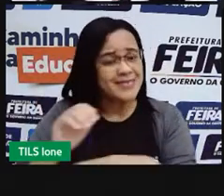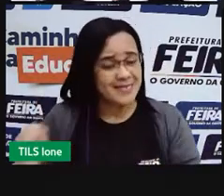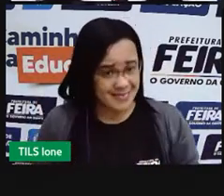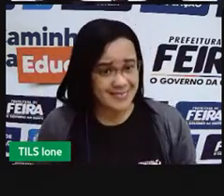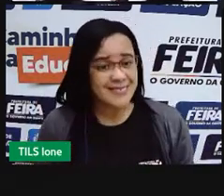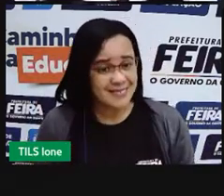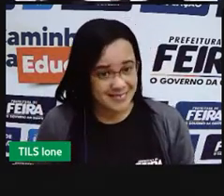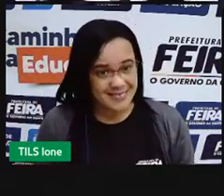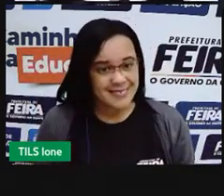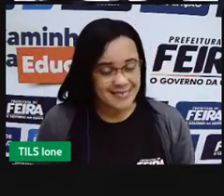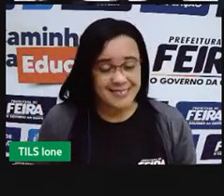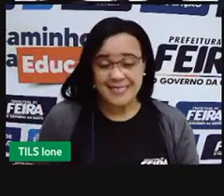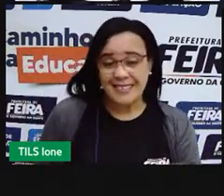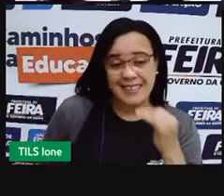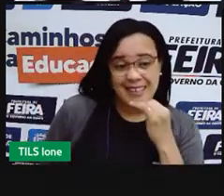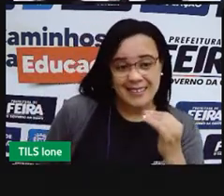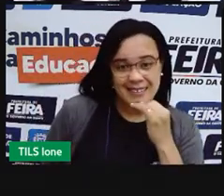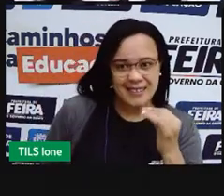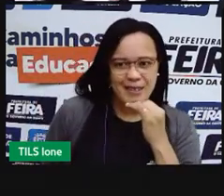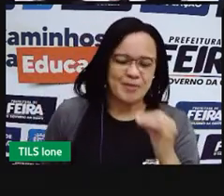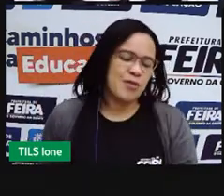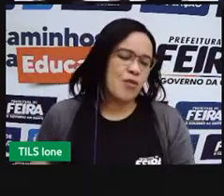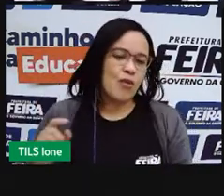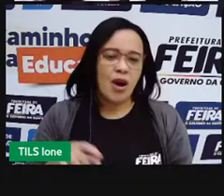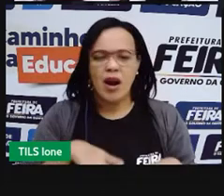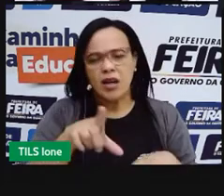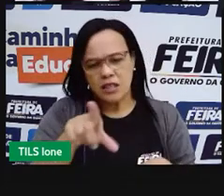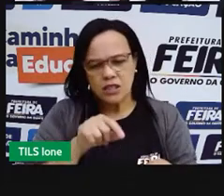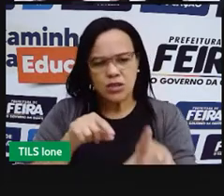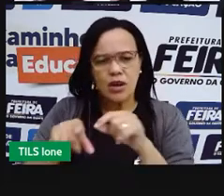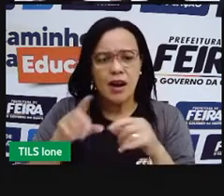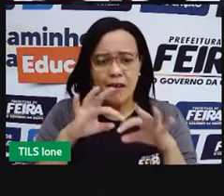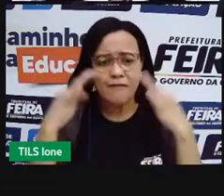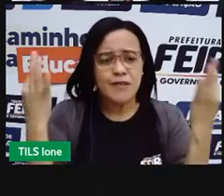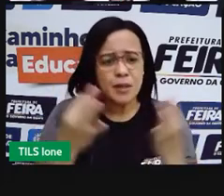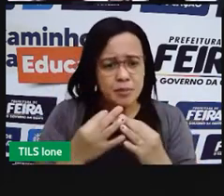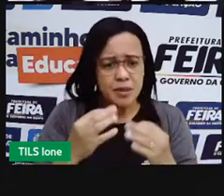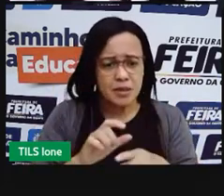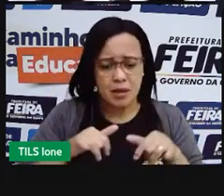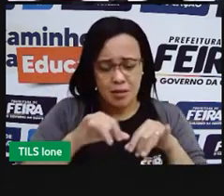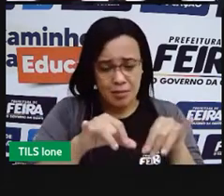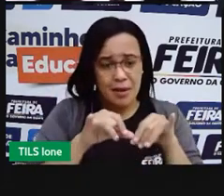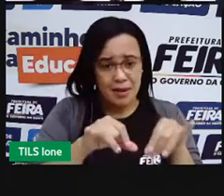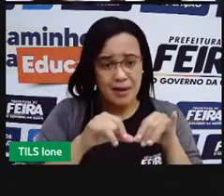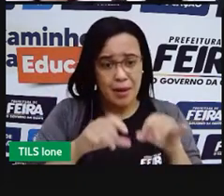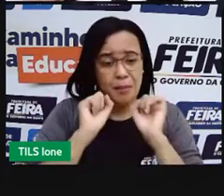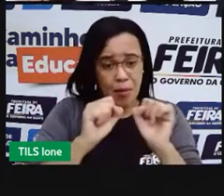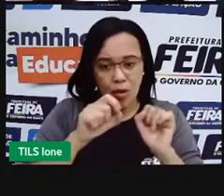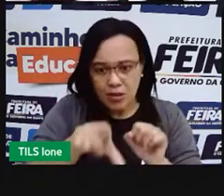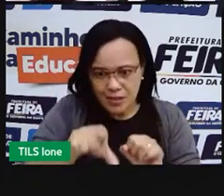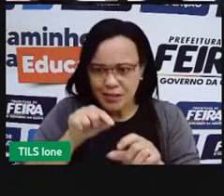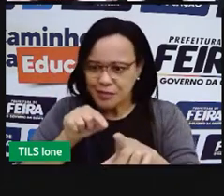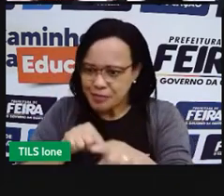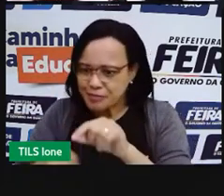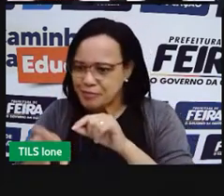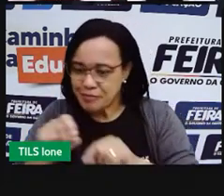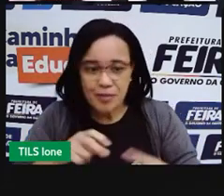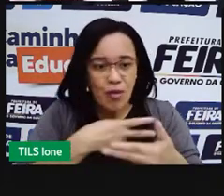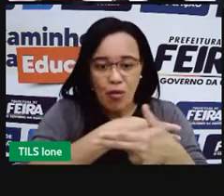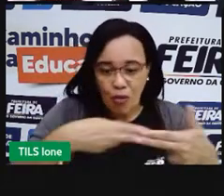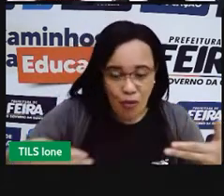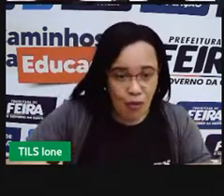de empresas que têm a responsabilidade ambiental, que têm cuidado, que apoiem o